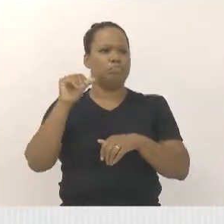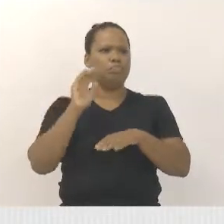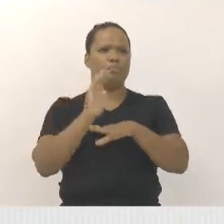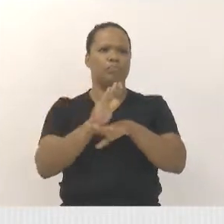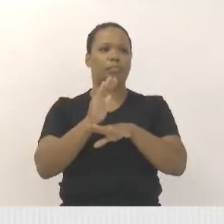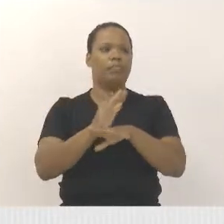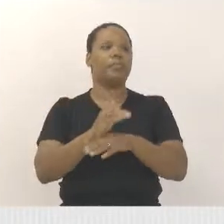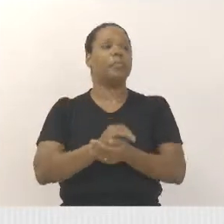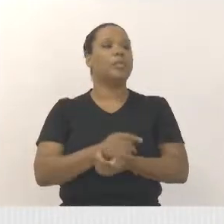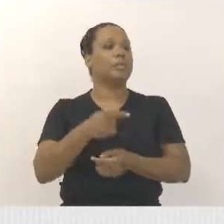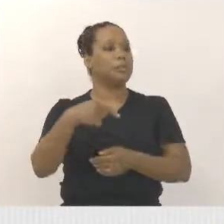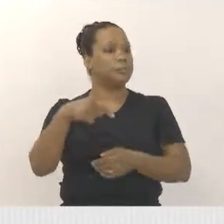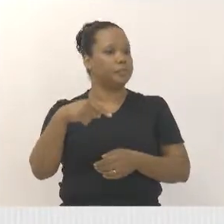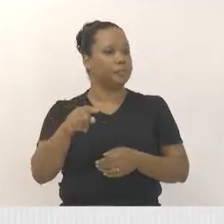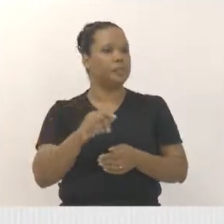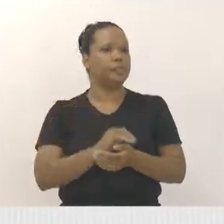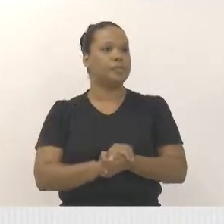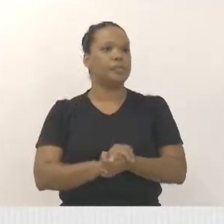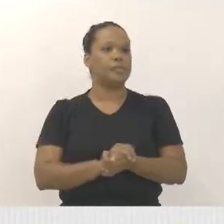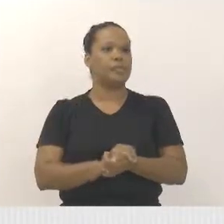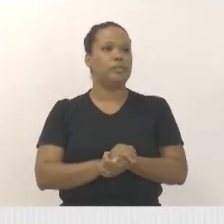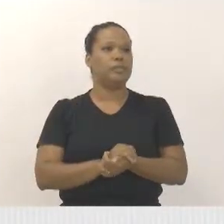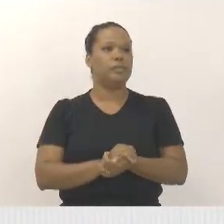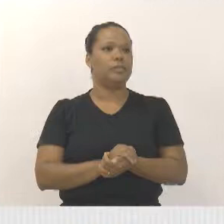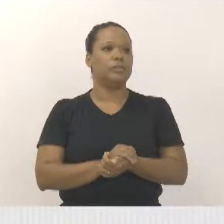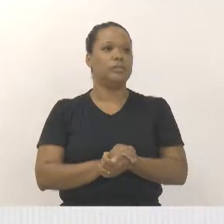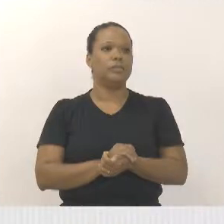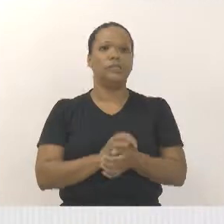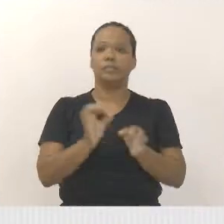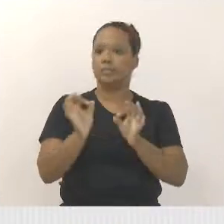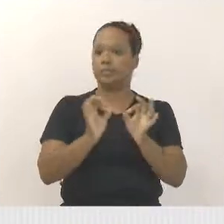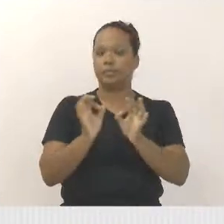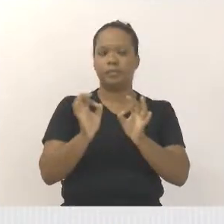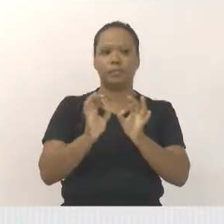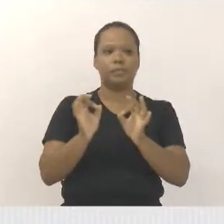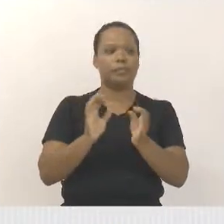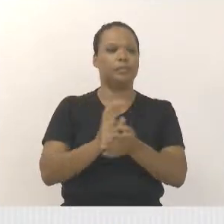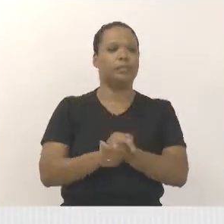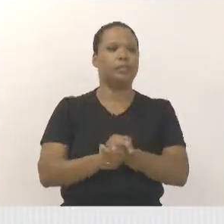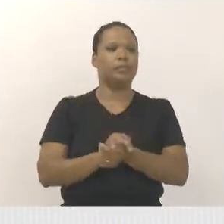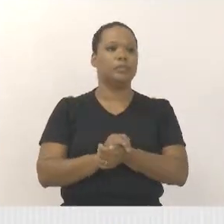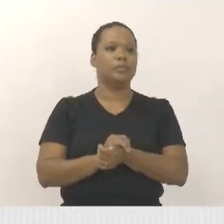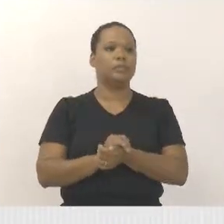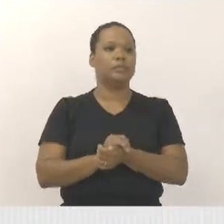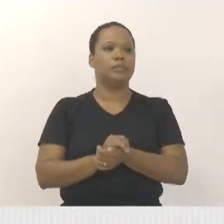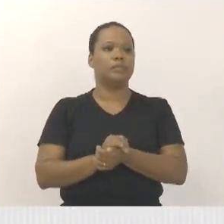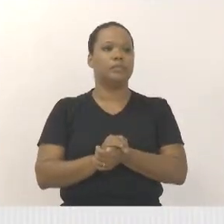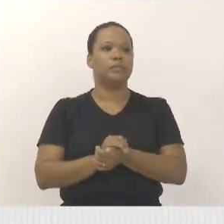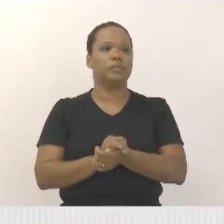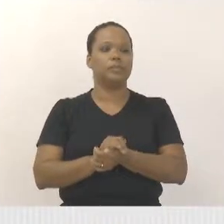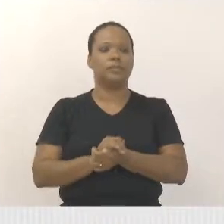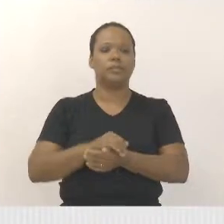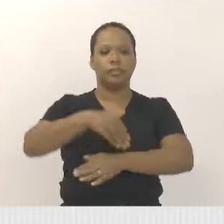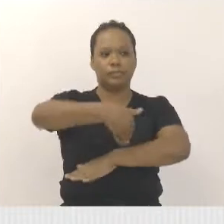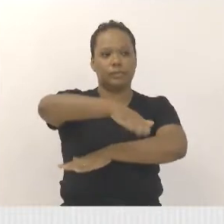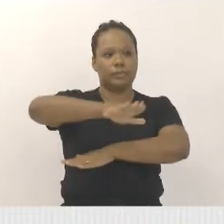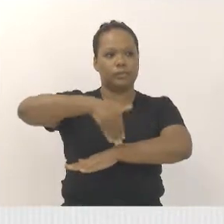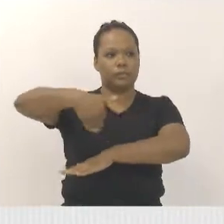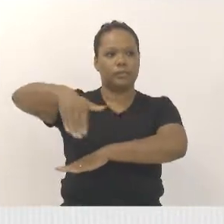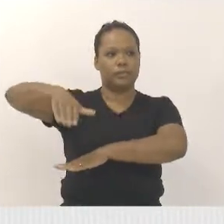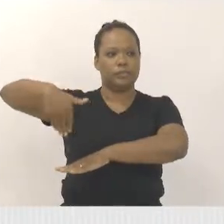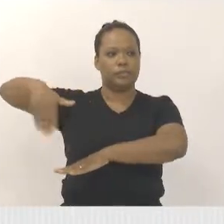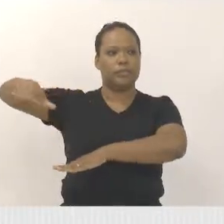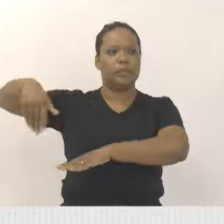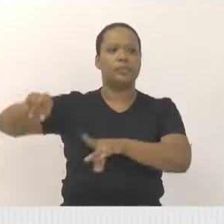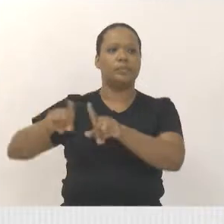urbana foi lá, passou por lá, fez bastante coisa no Jardim do Lebron, inclusive o meio ambiente, a infraestrutura